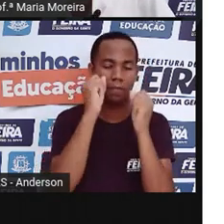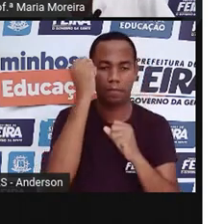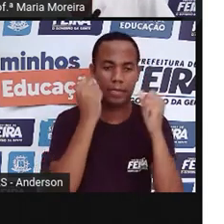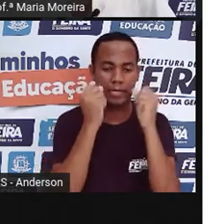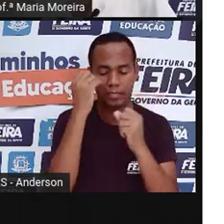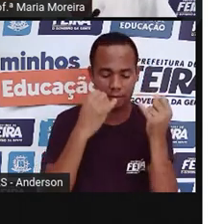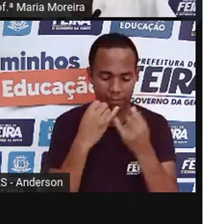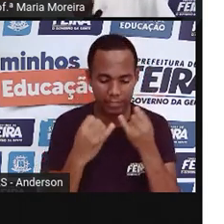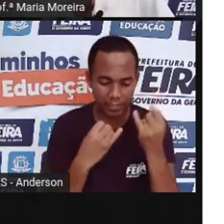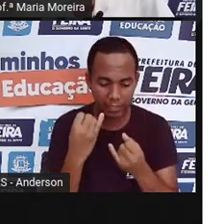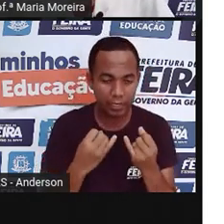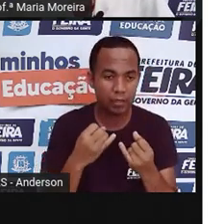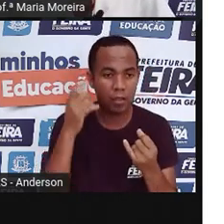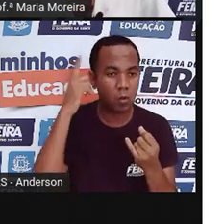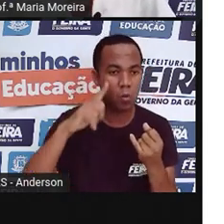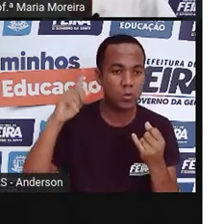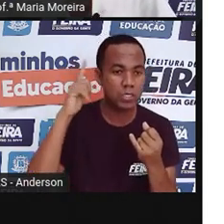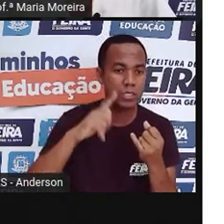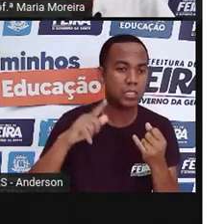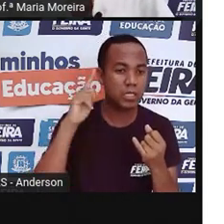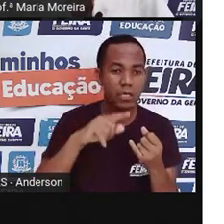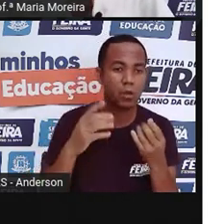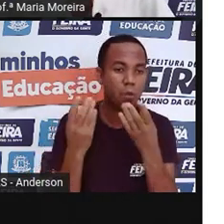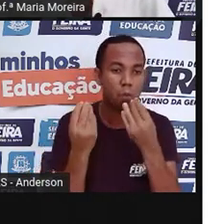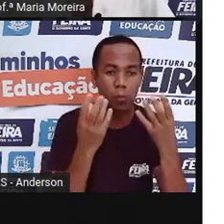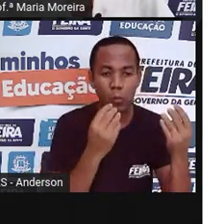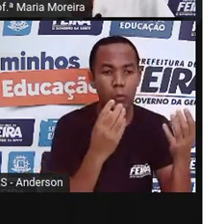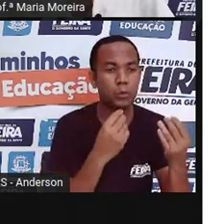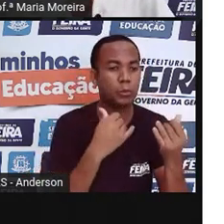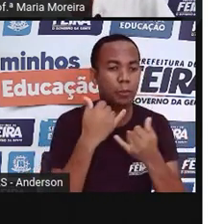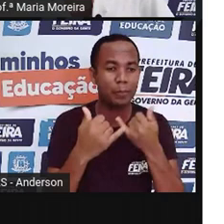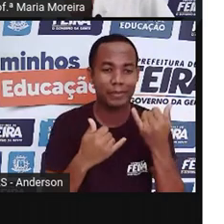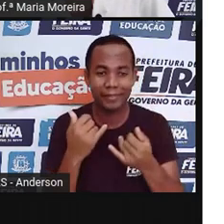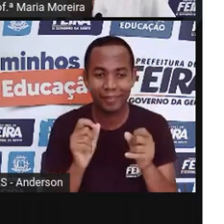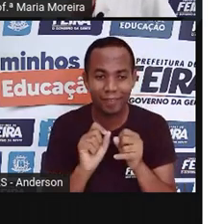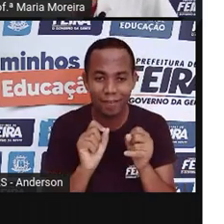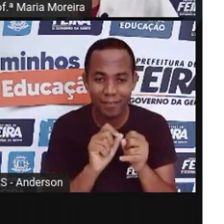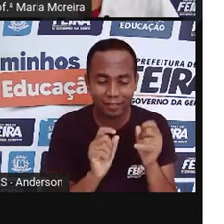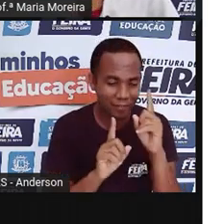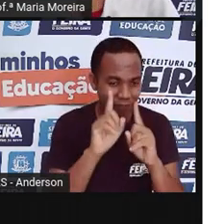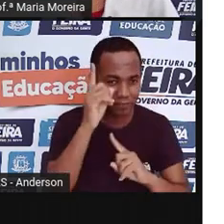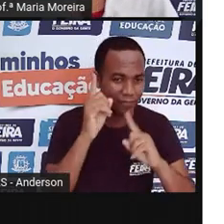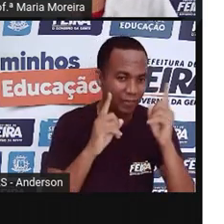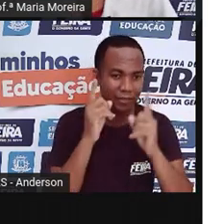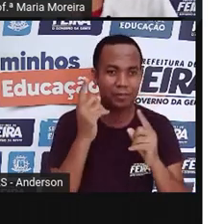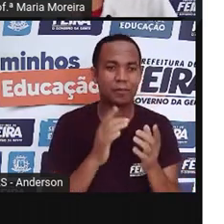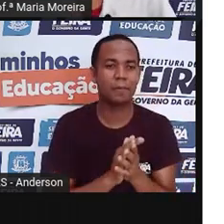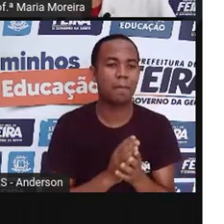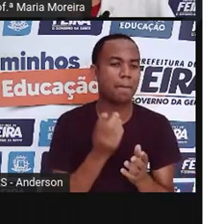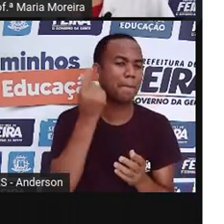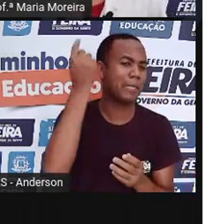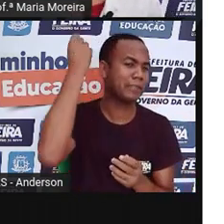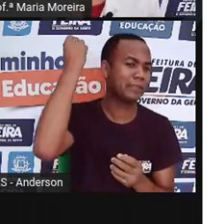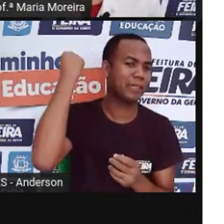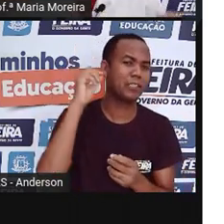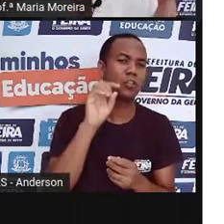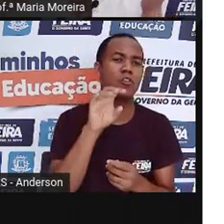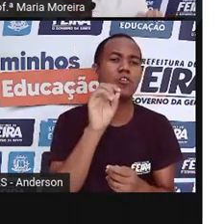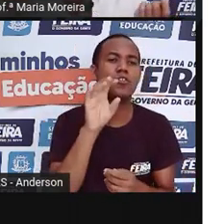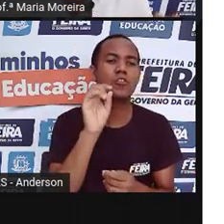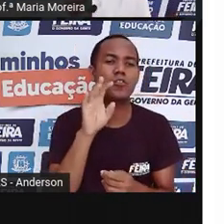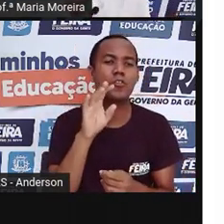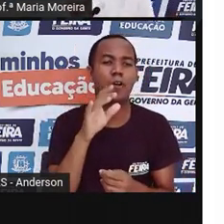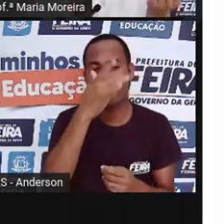Atingir a escala global, levando bonecas e jogos de tabuleiro. Antes, privilégio que era da nobreza, ou seja,